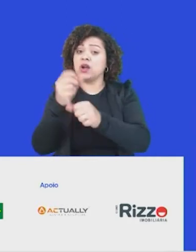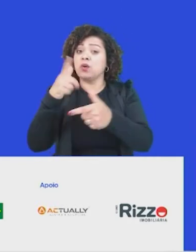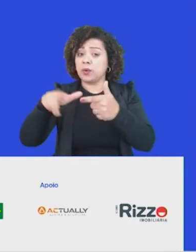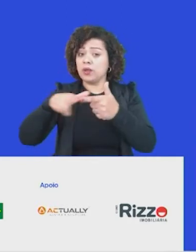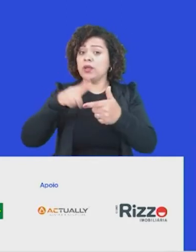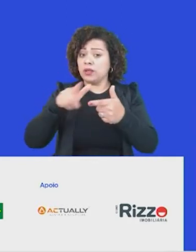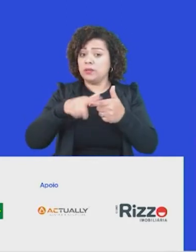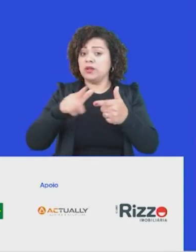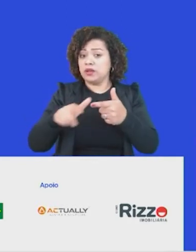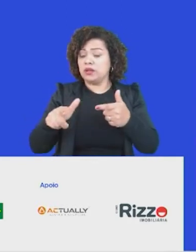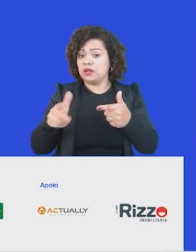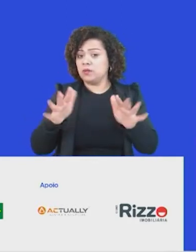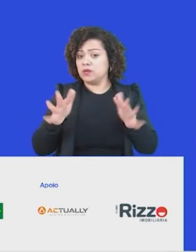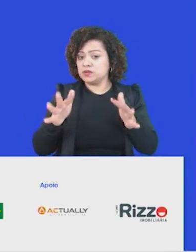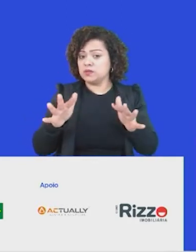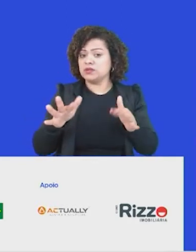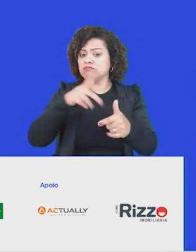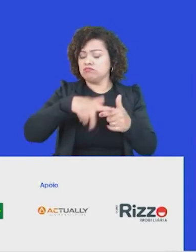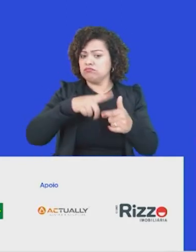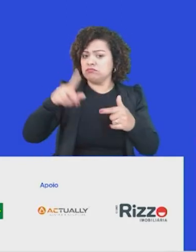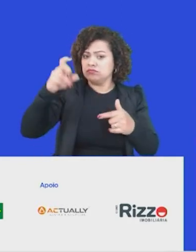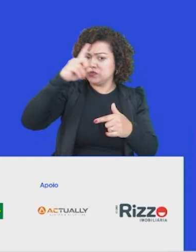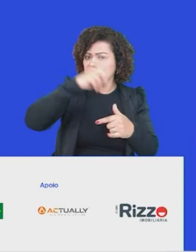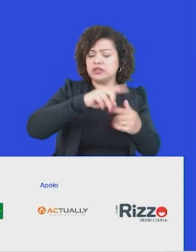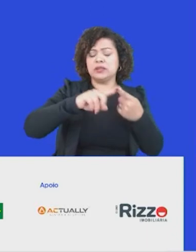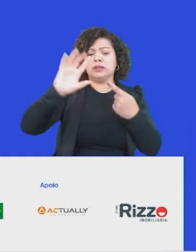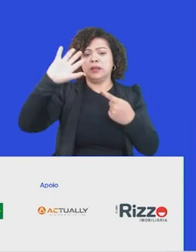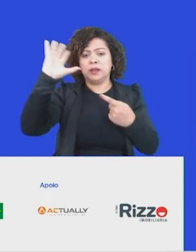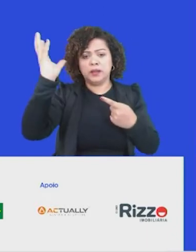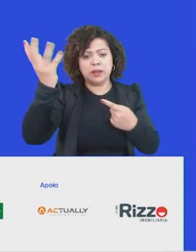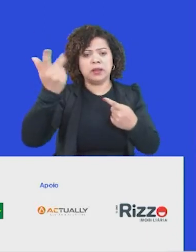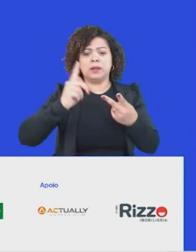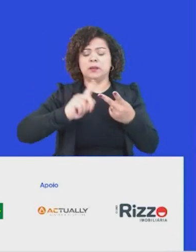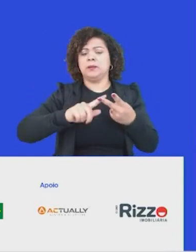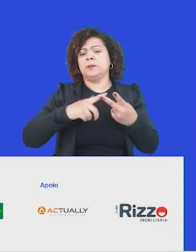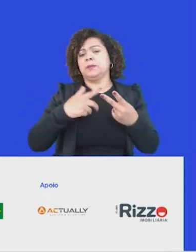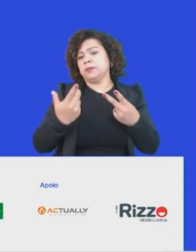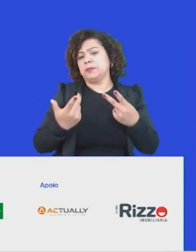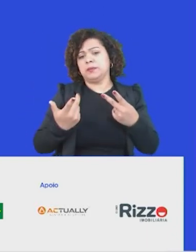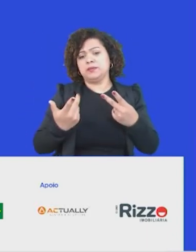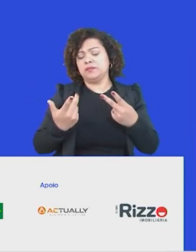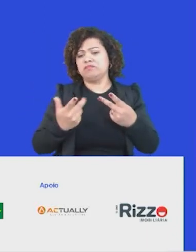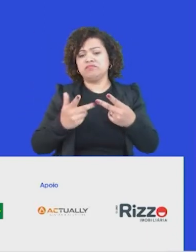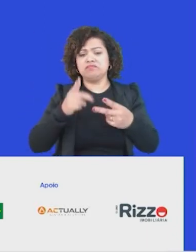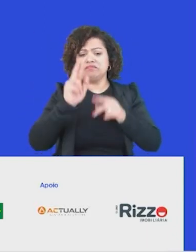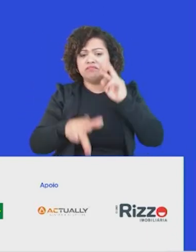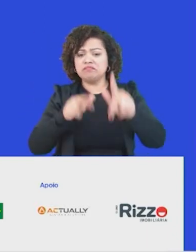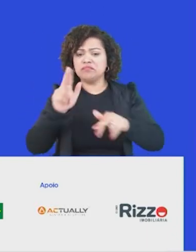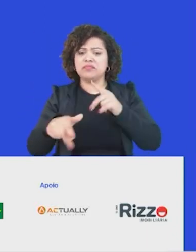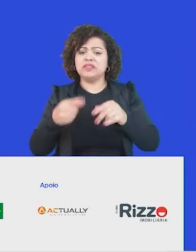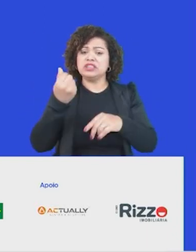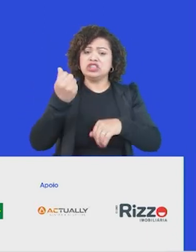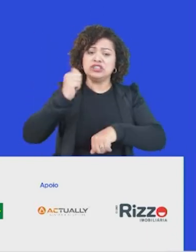na tela, então falamos aí em fracasso de ações climáticas, clima externo, perda na biodiversidade, crise de